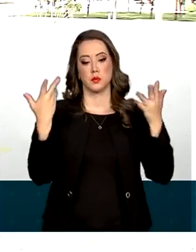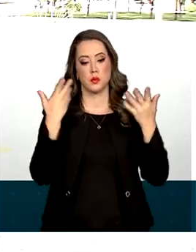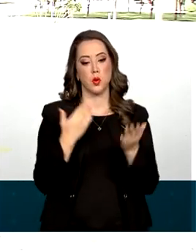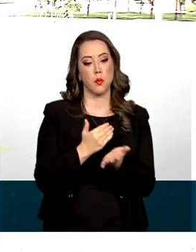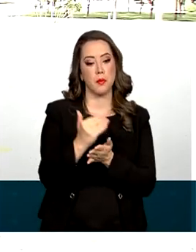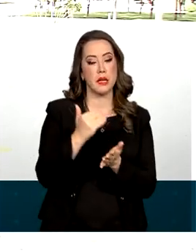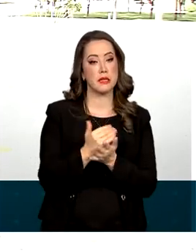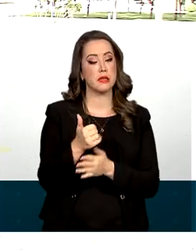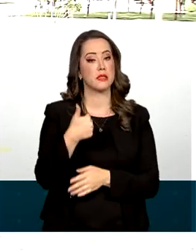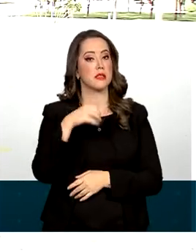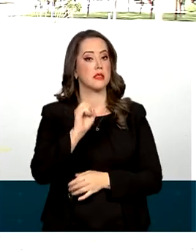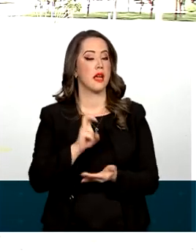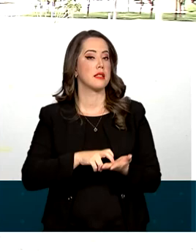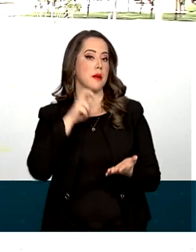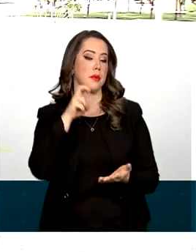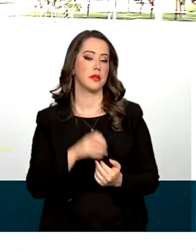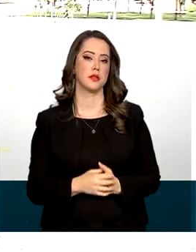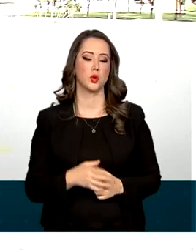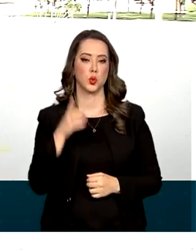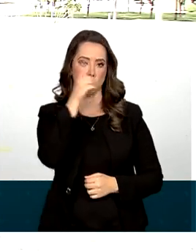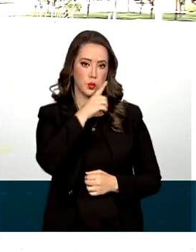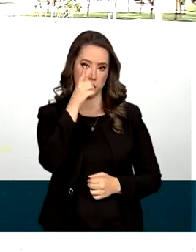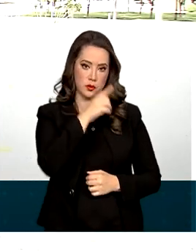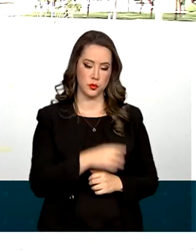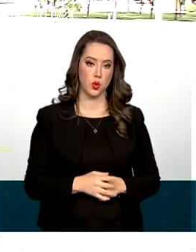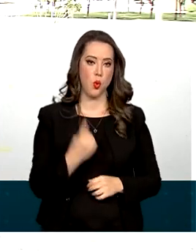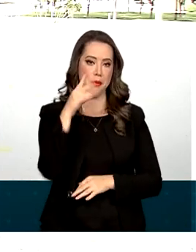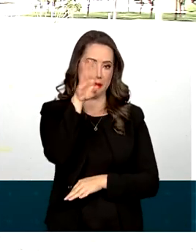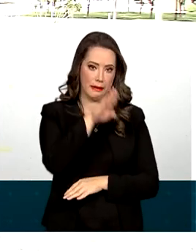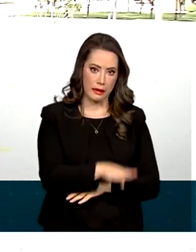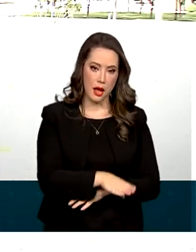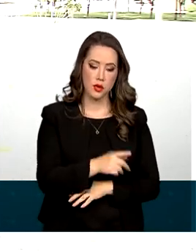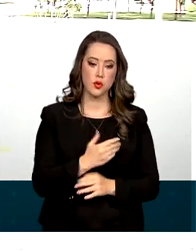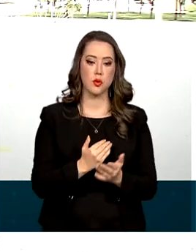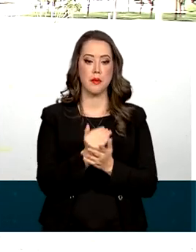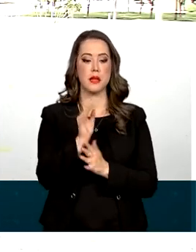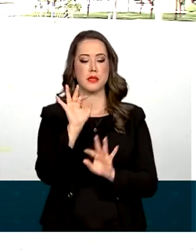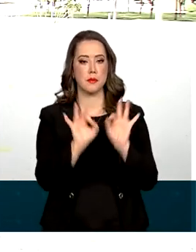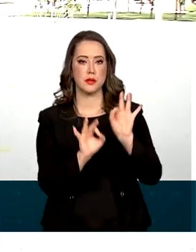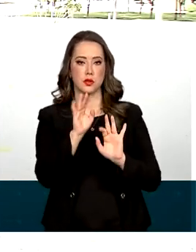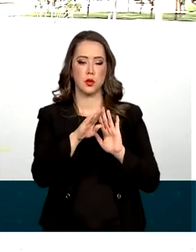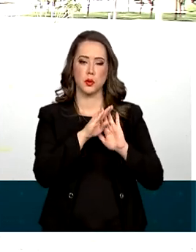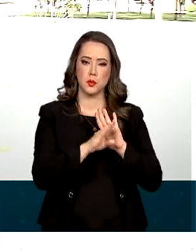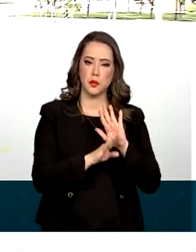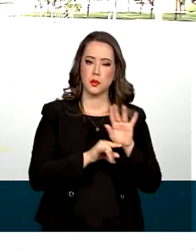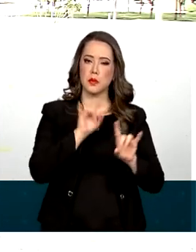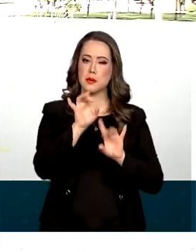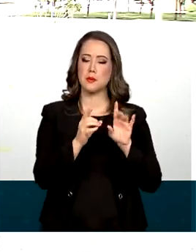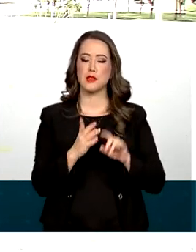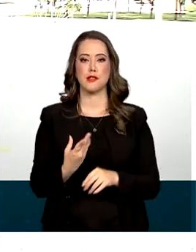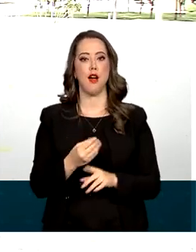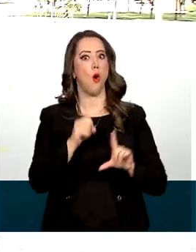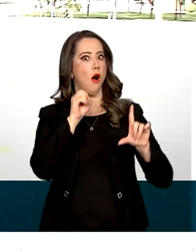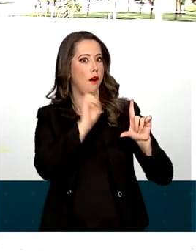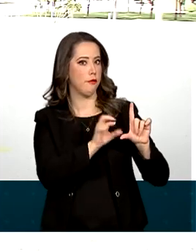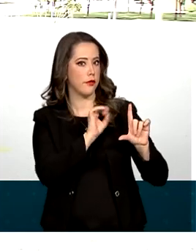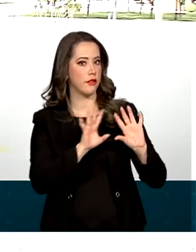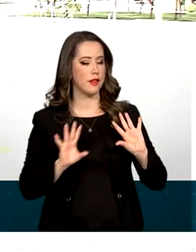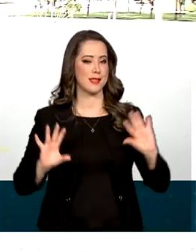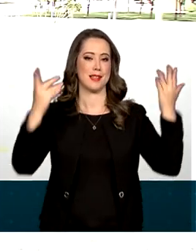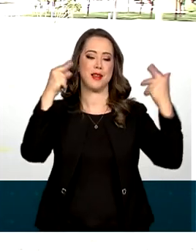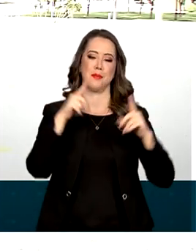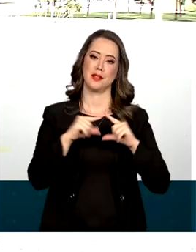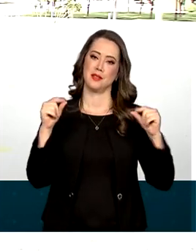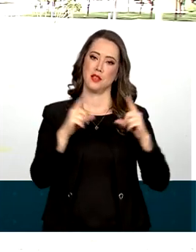a partir das 10 horas da manhã de domingo. E a uma hora da tarde, um programa especial vai mostrar ao vivo a cerimônia em